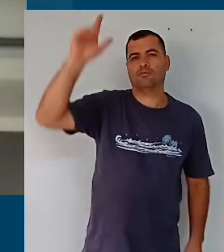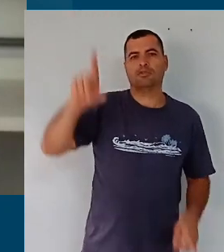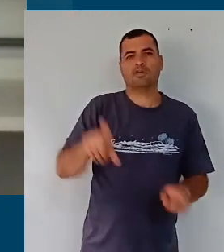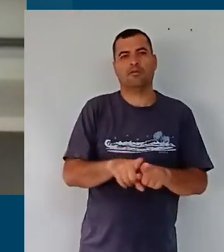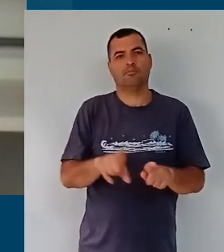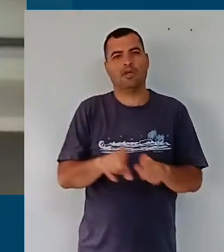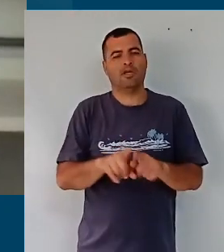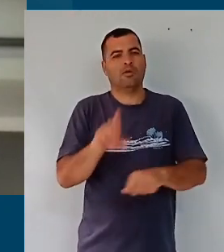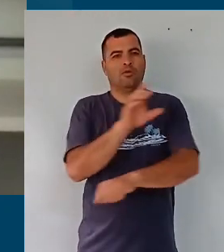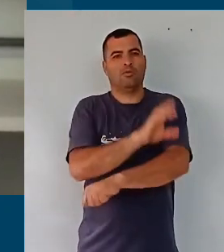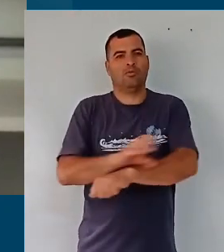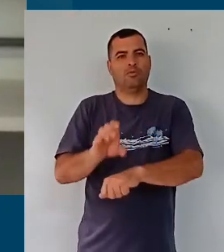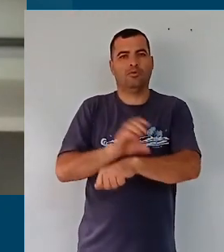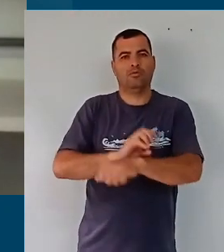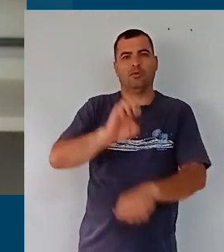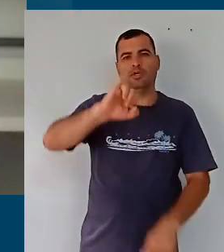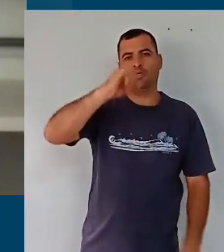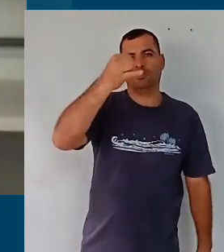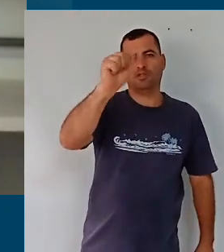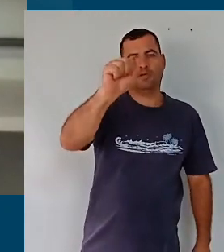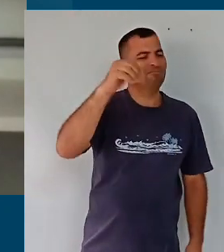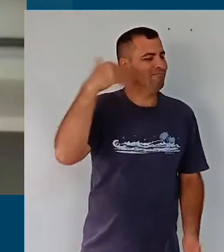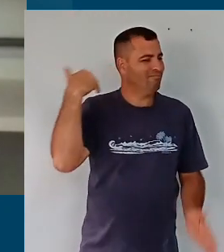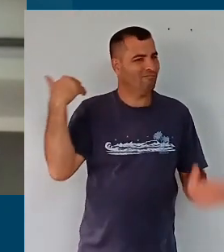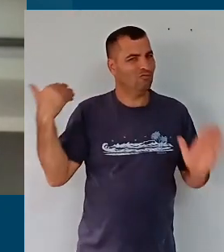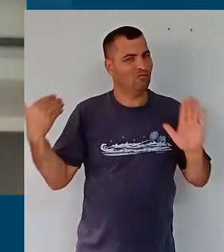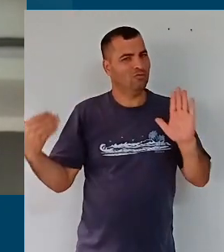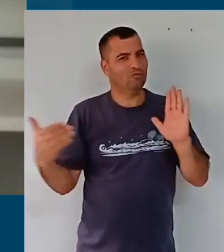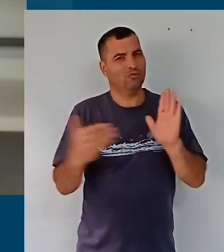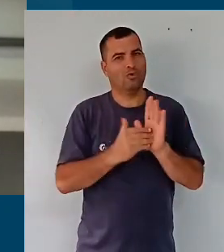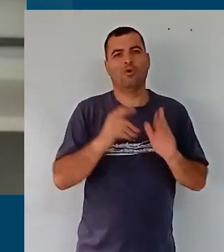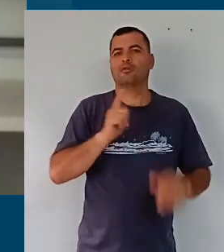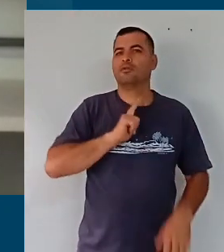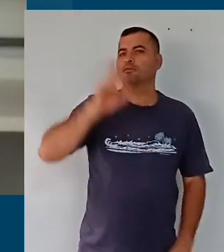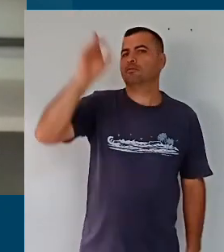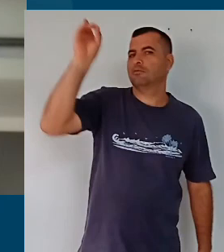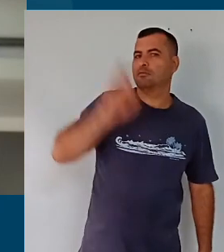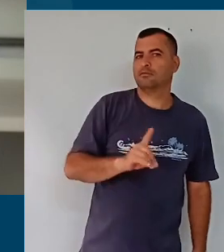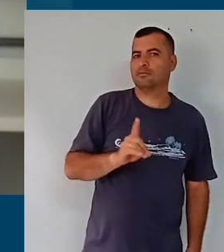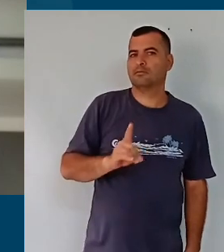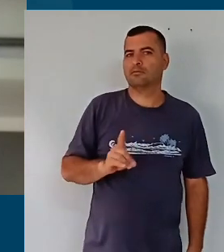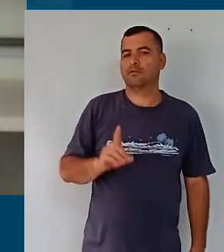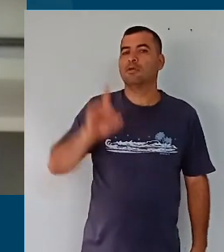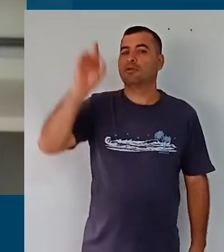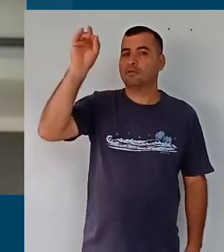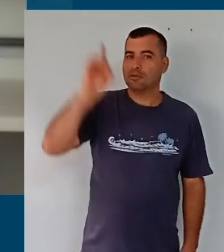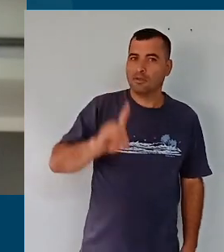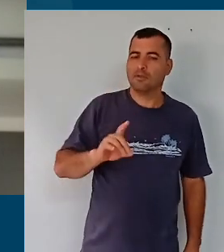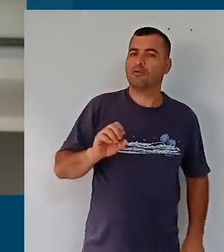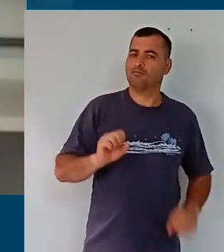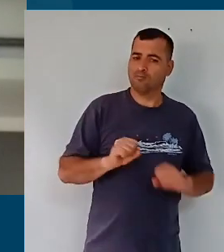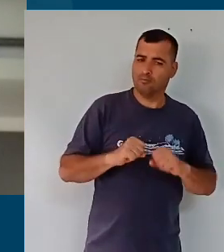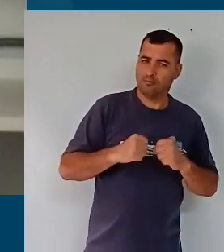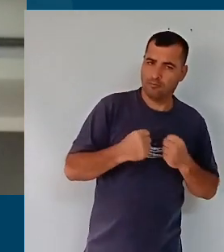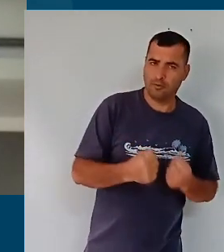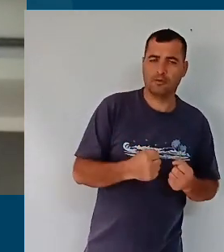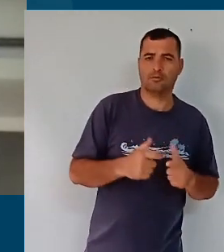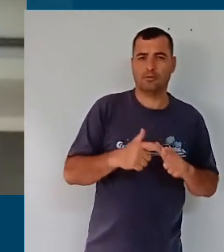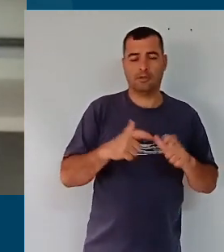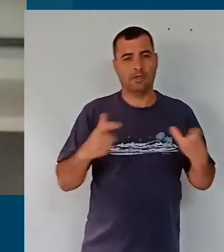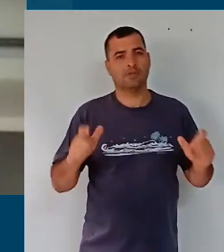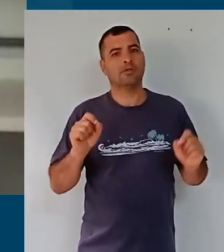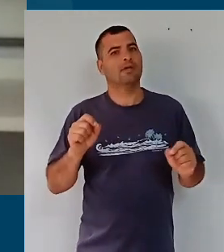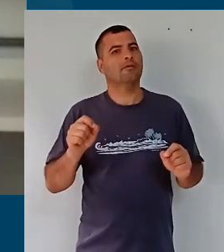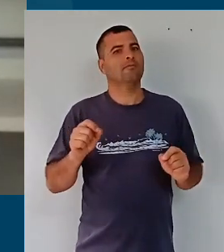os cursos de educação de jovens e adultos, enfim, todos, todos têm direitos, esses direitos fizemos um esforço grande para que eles